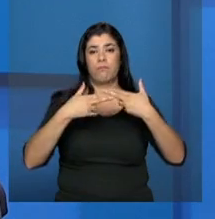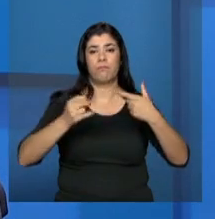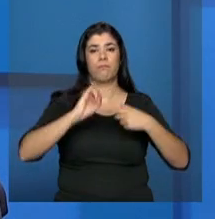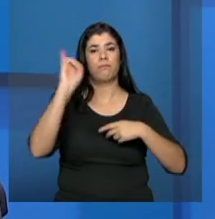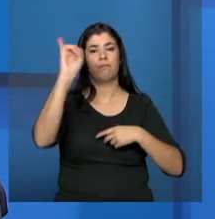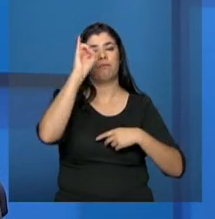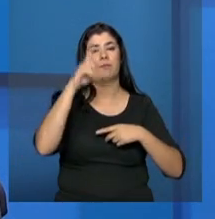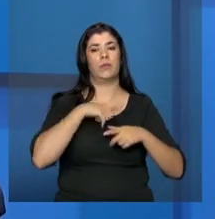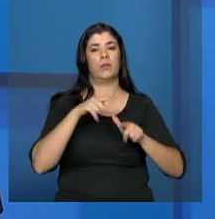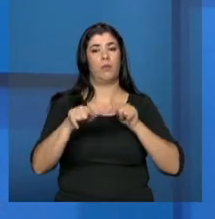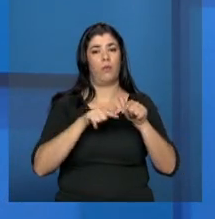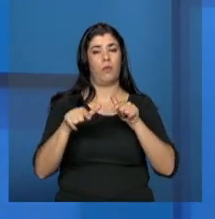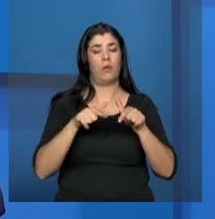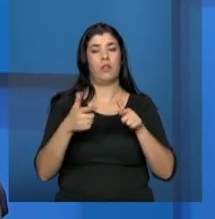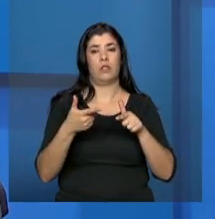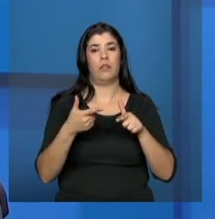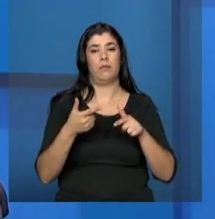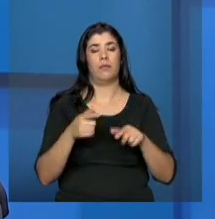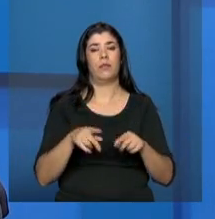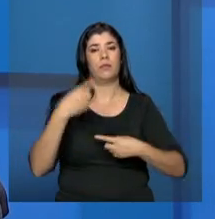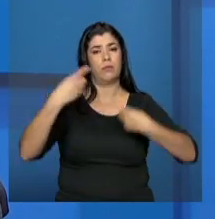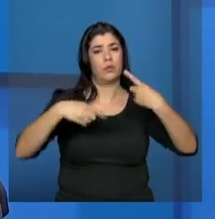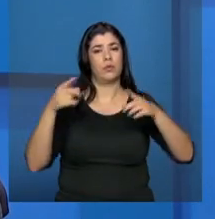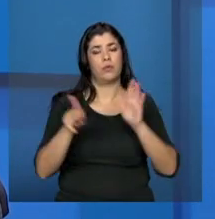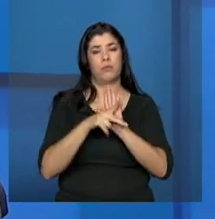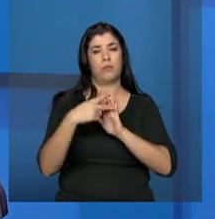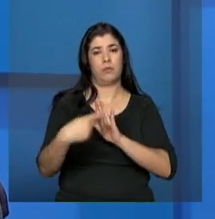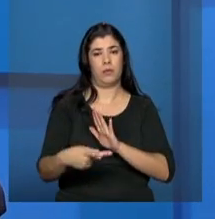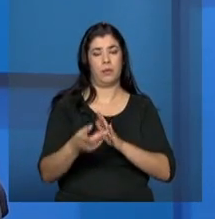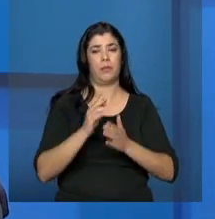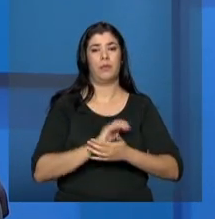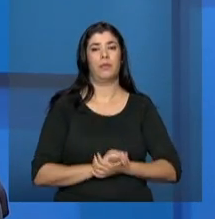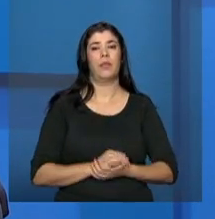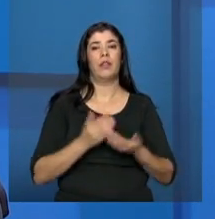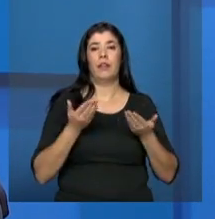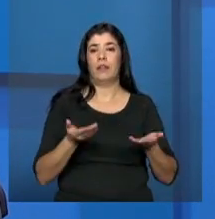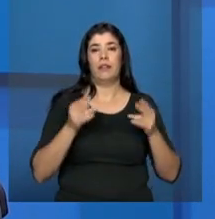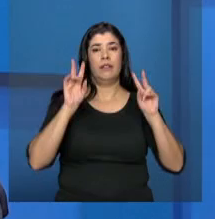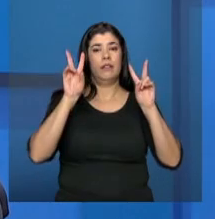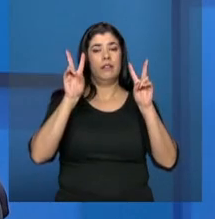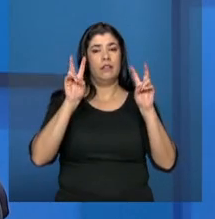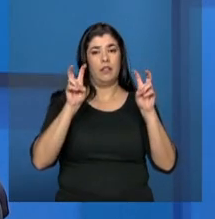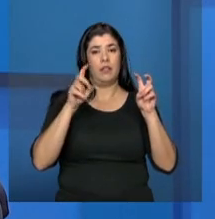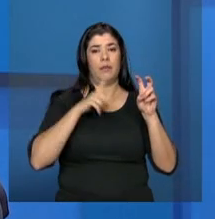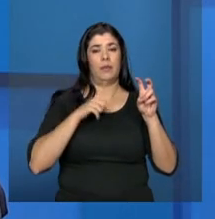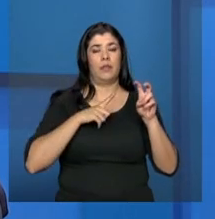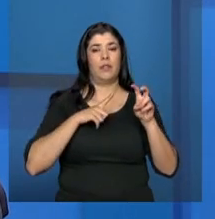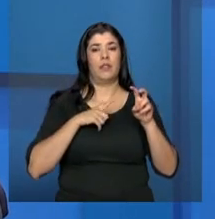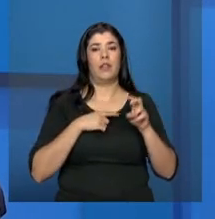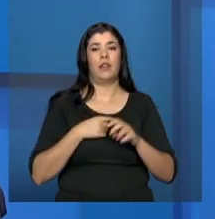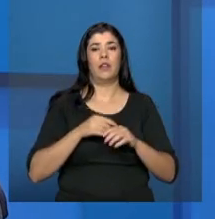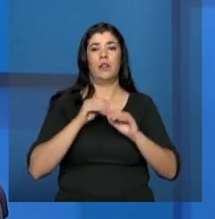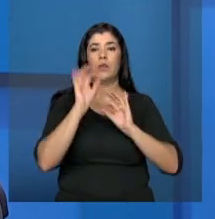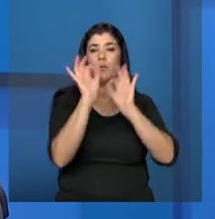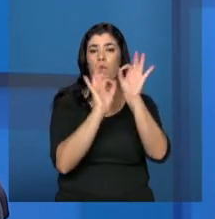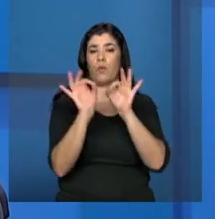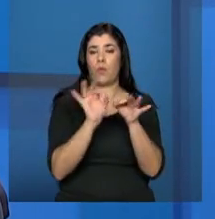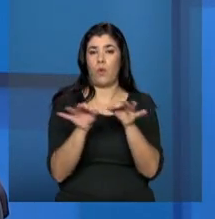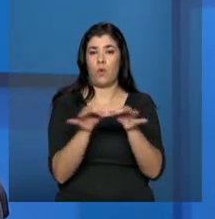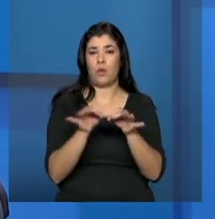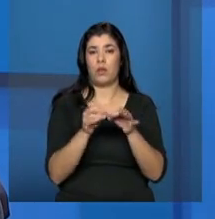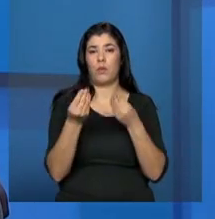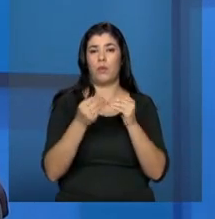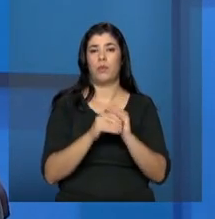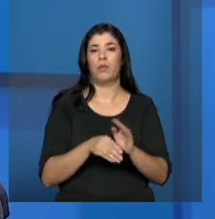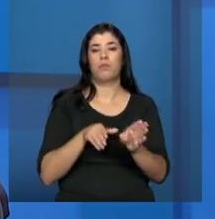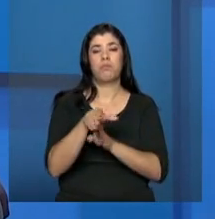gestão da assistência social, para esse debate. Então, o tema, ele está estruturado numa perspectiva de orientar